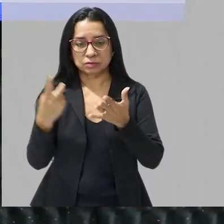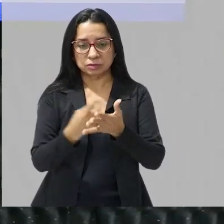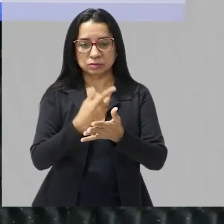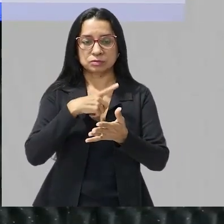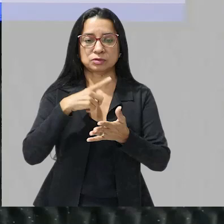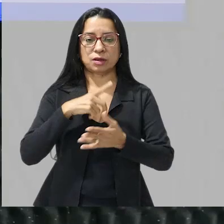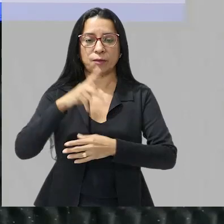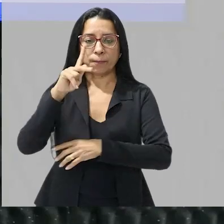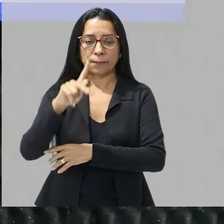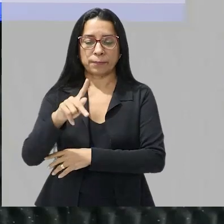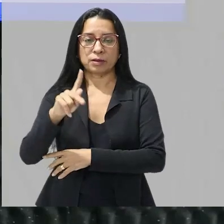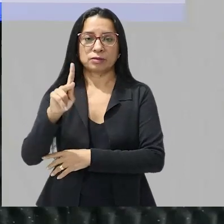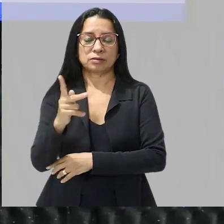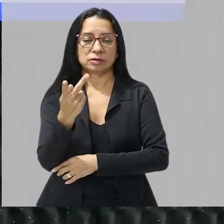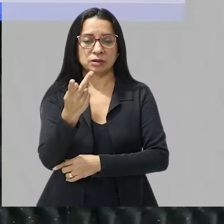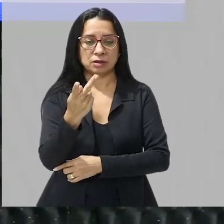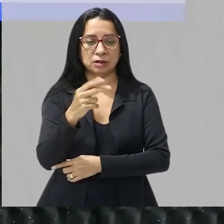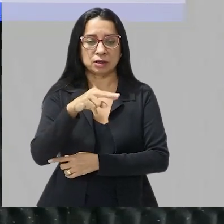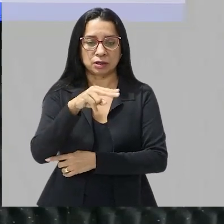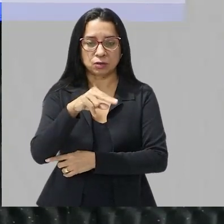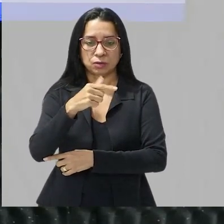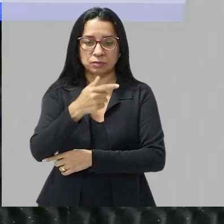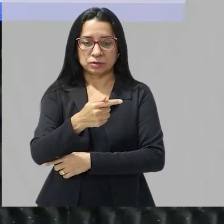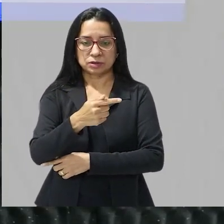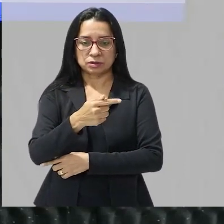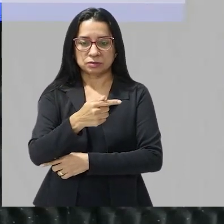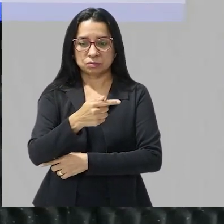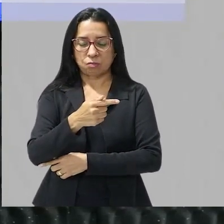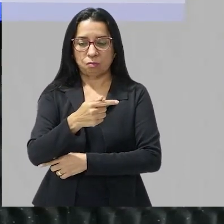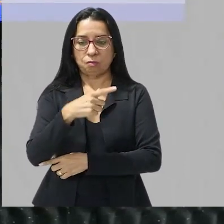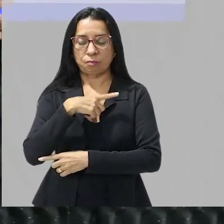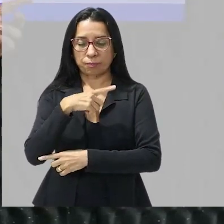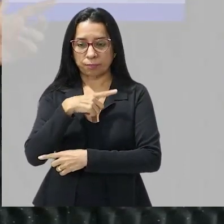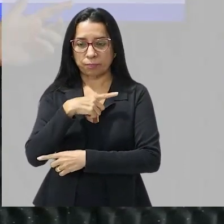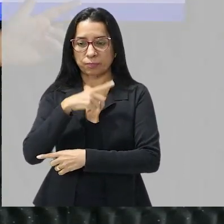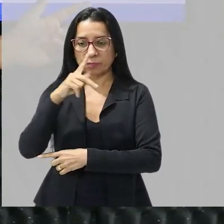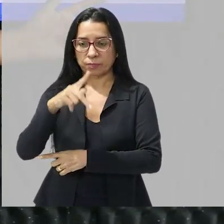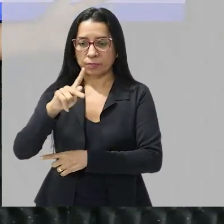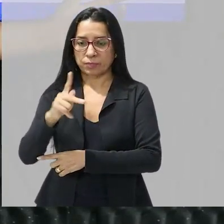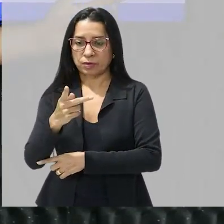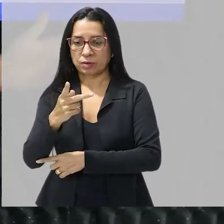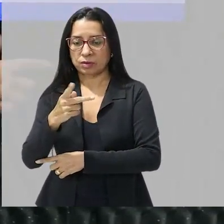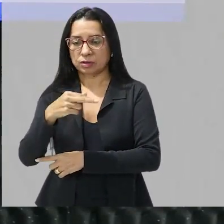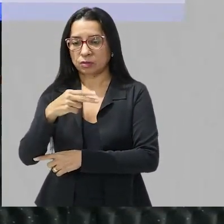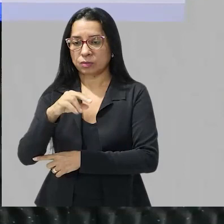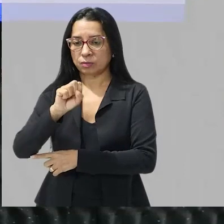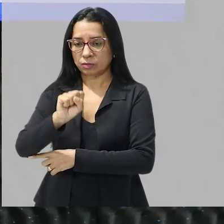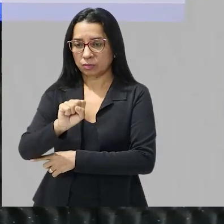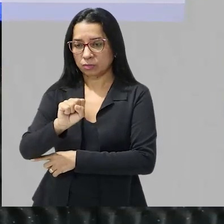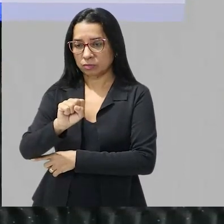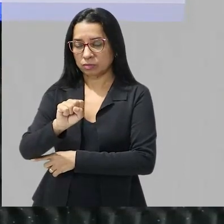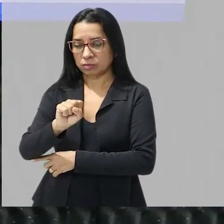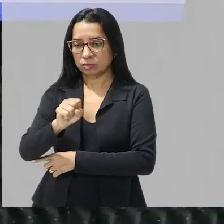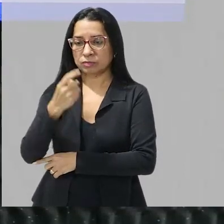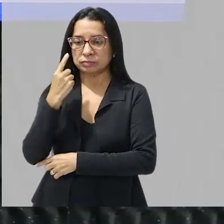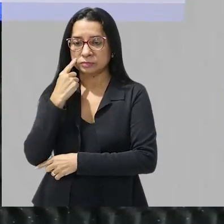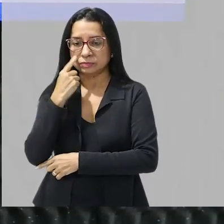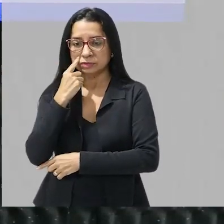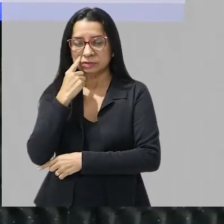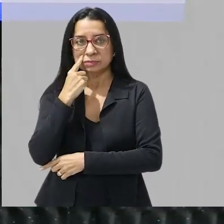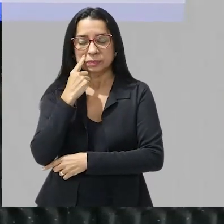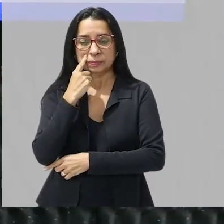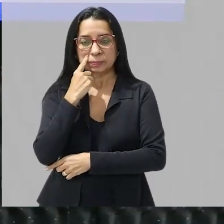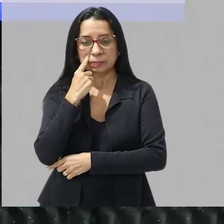pessoal que nós temos o pH igual a 7 e lá eu tenho o pH igual a 8 então veja vamos